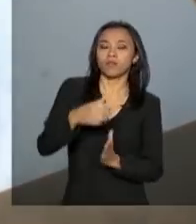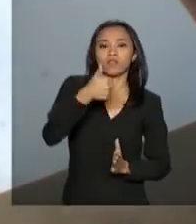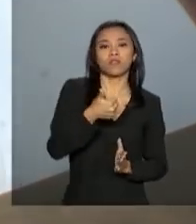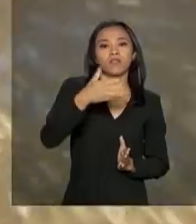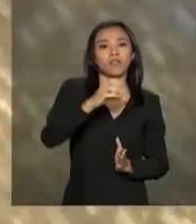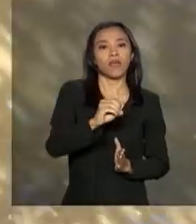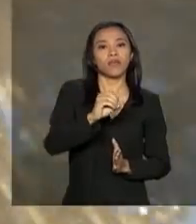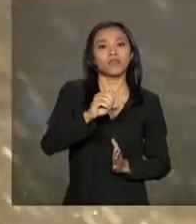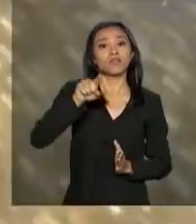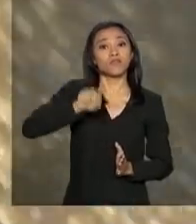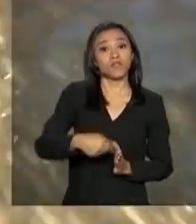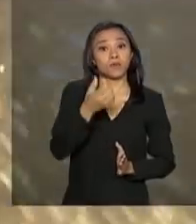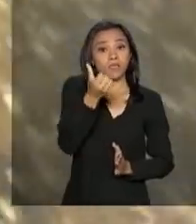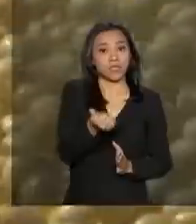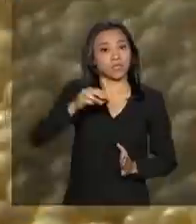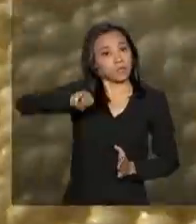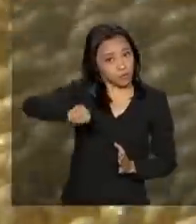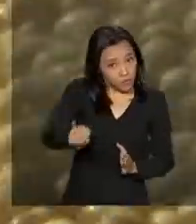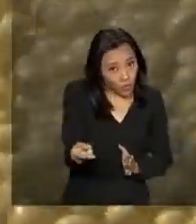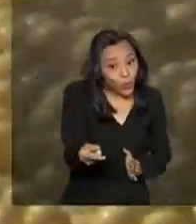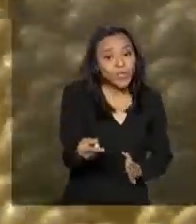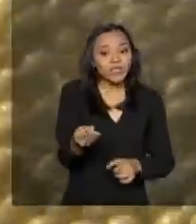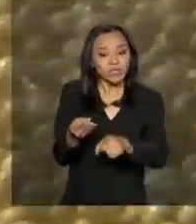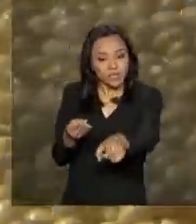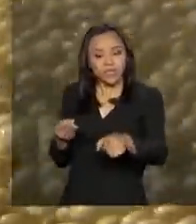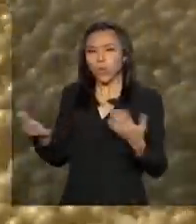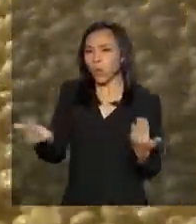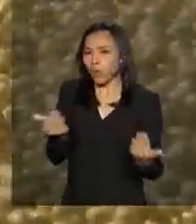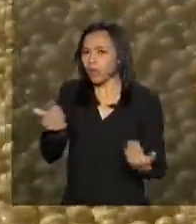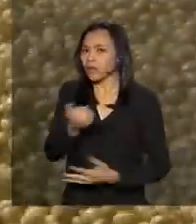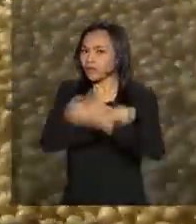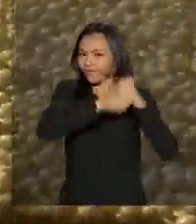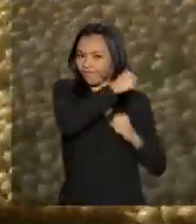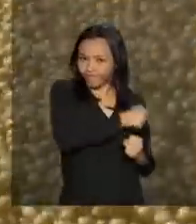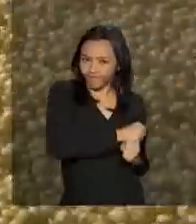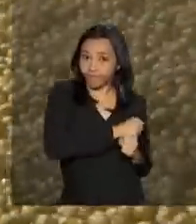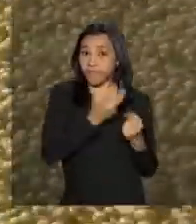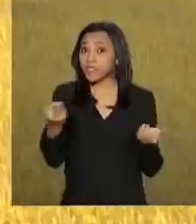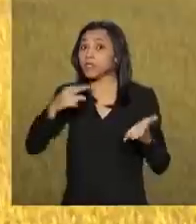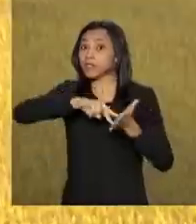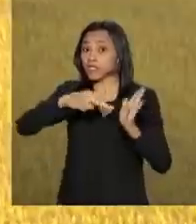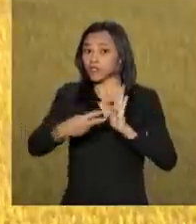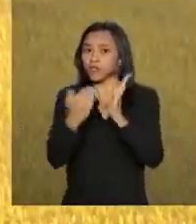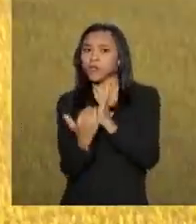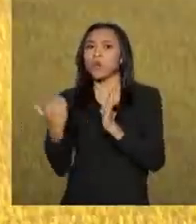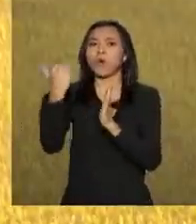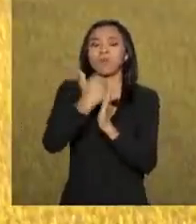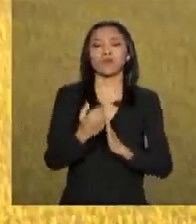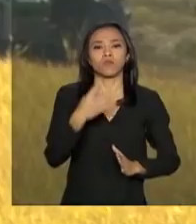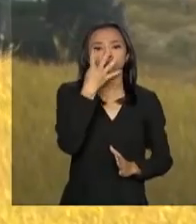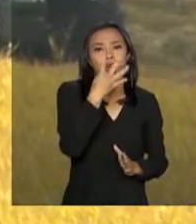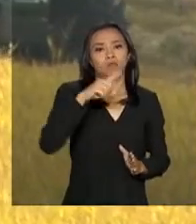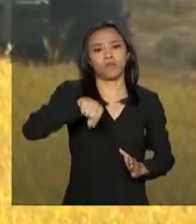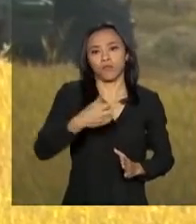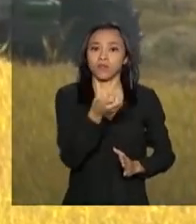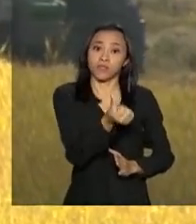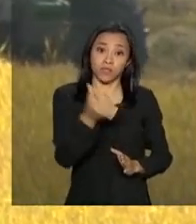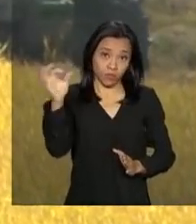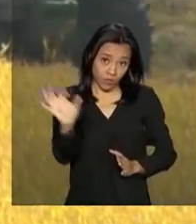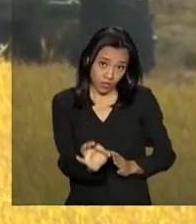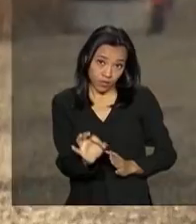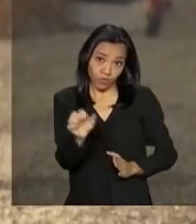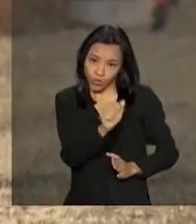,6 milhões de toneladas em relação à safra passada, ou seja, uma alta de 4,6% na produção.